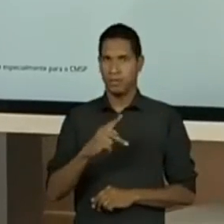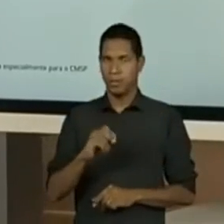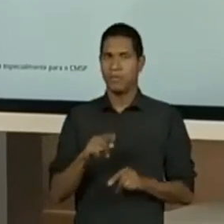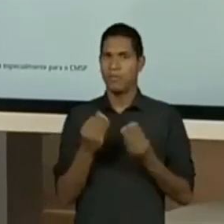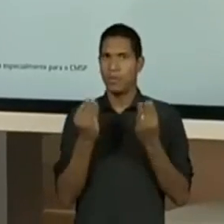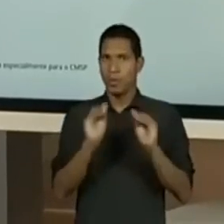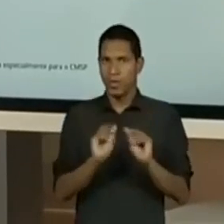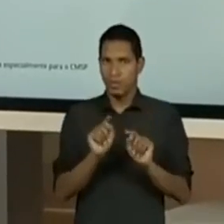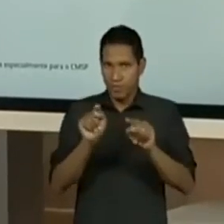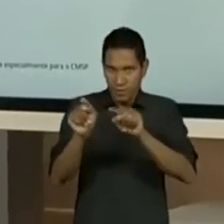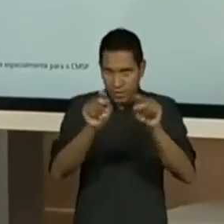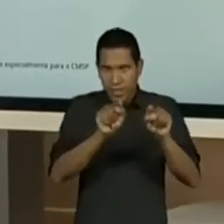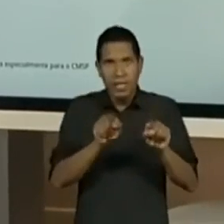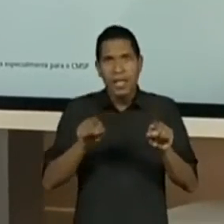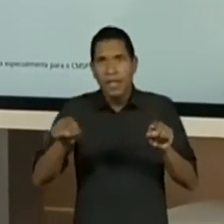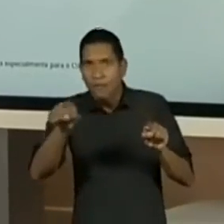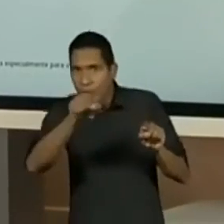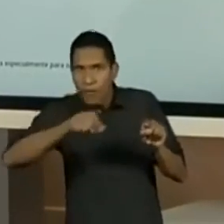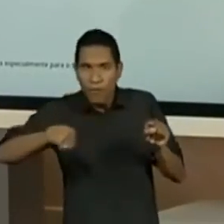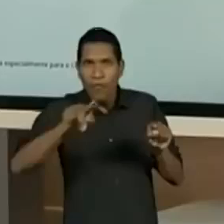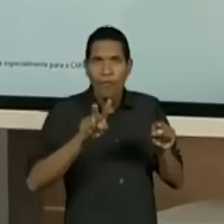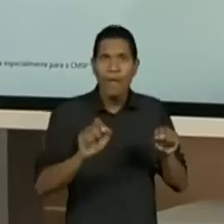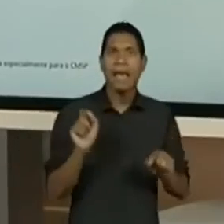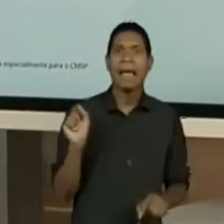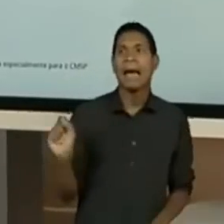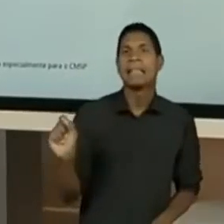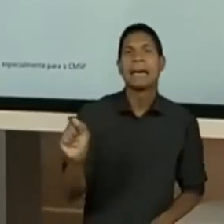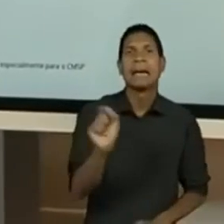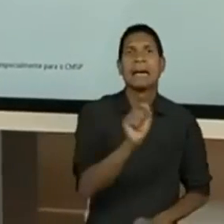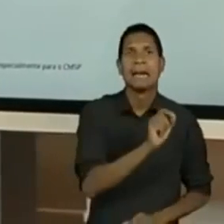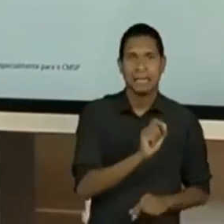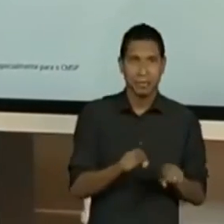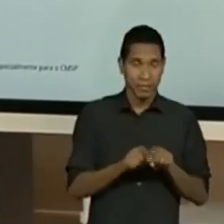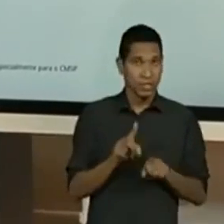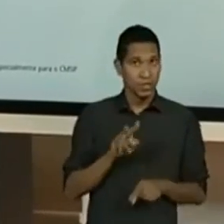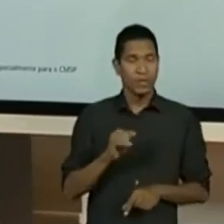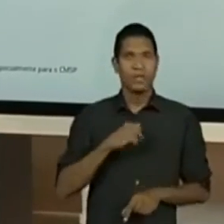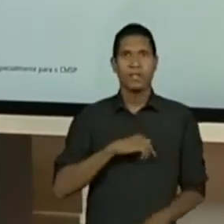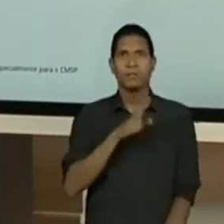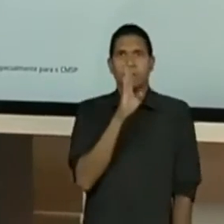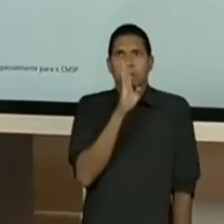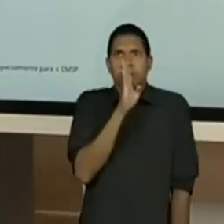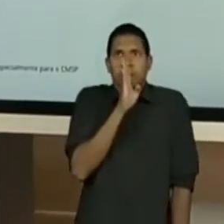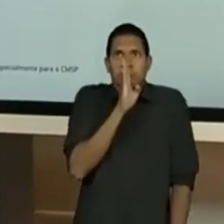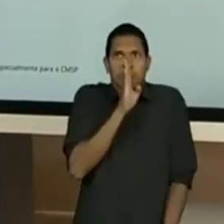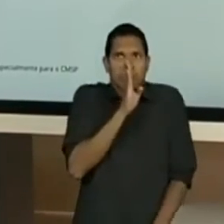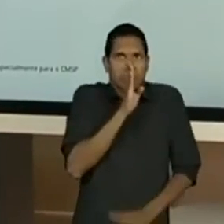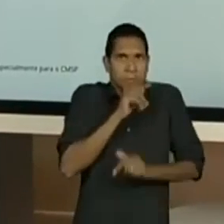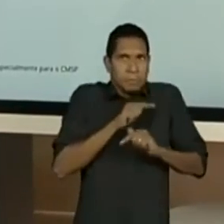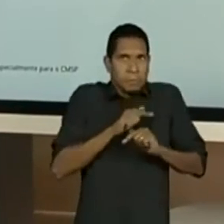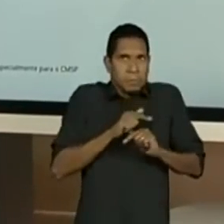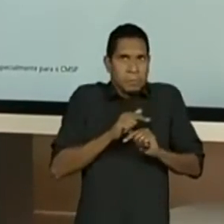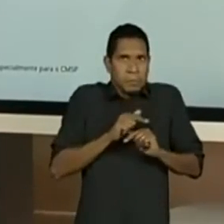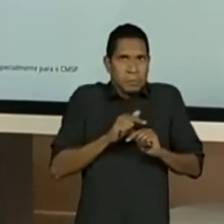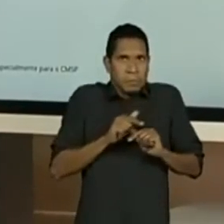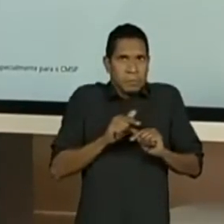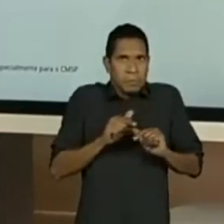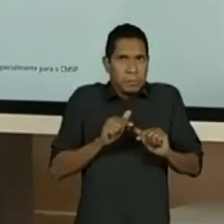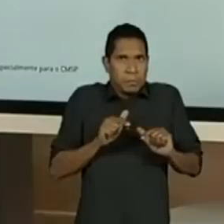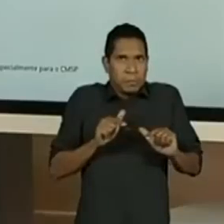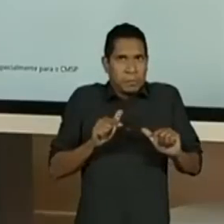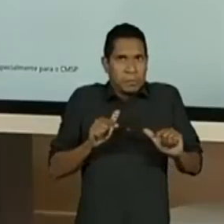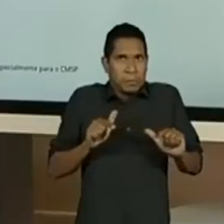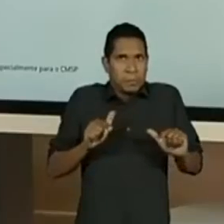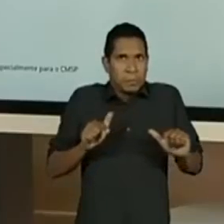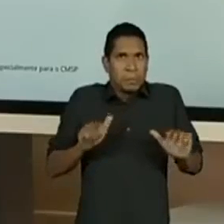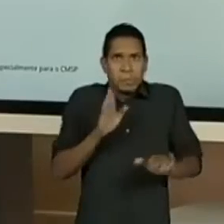não é aqui. E vocês vão fazer individualmente. Vai ficar um minuto de silêncio. Vai ficar um silêncio aqui durante essa primeira exibição. Então, a